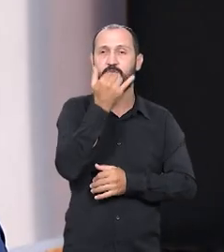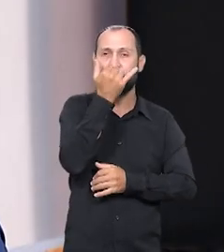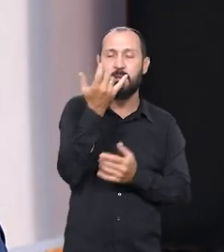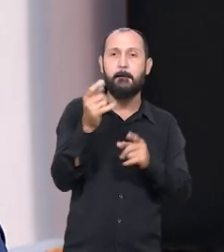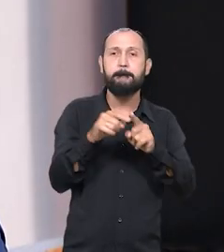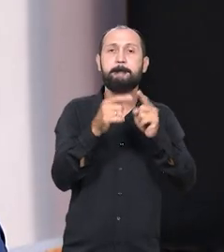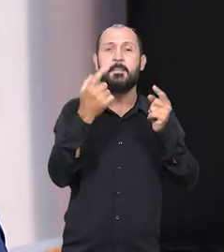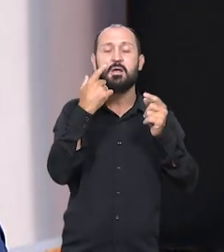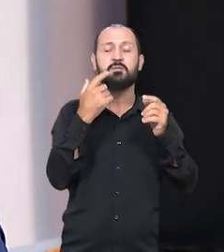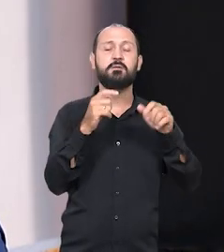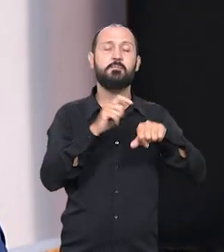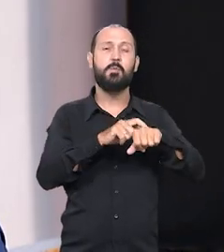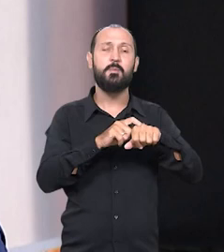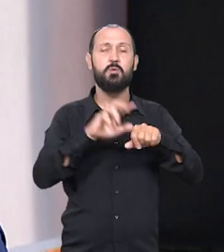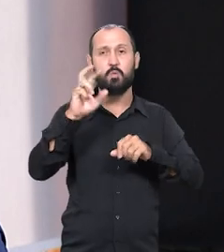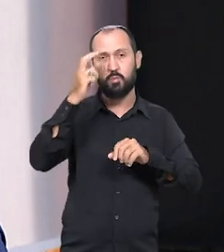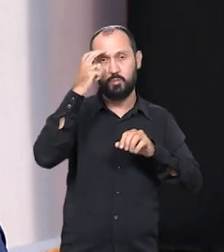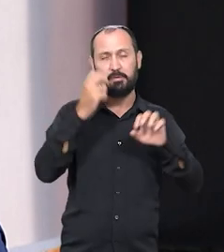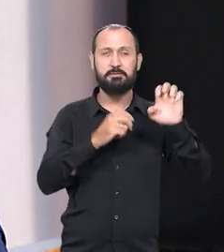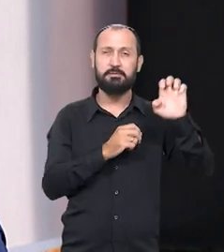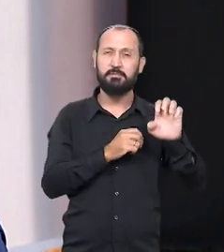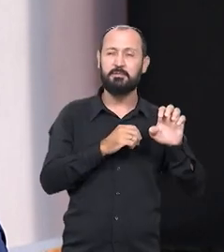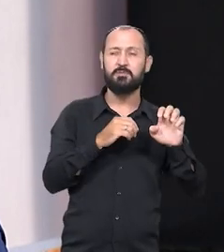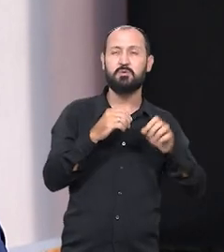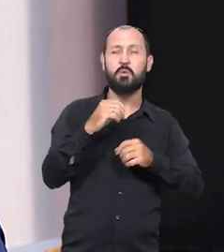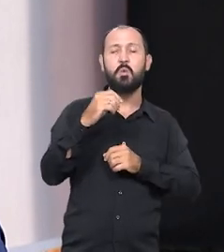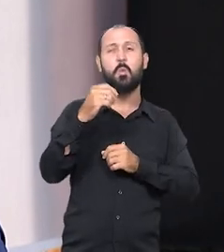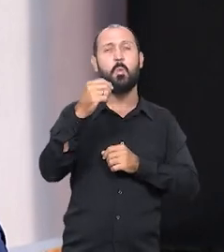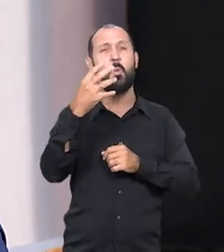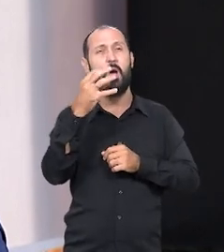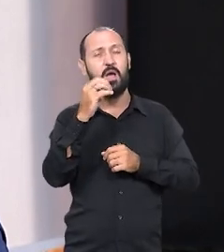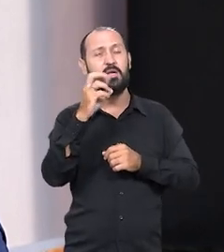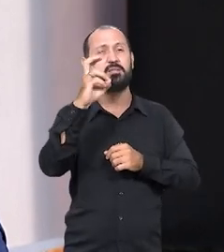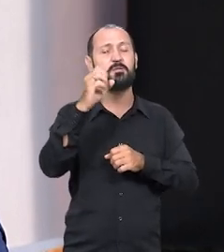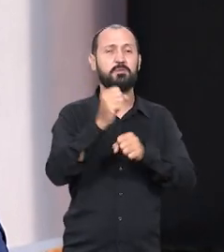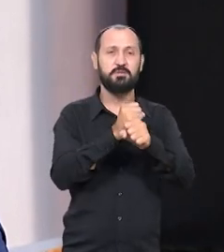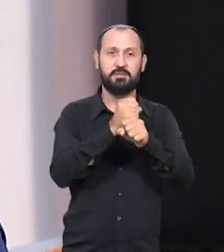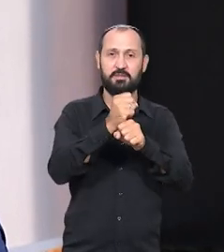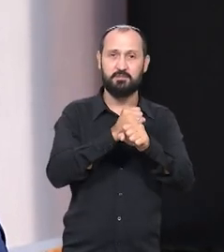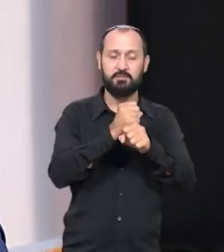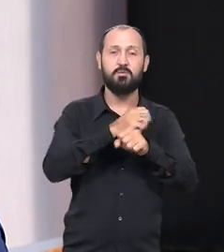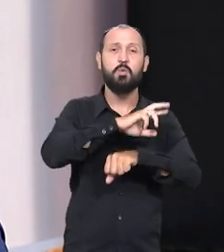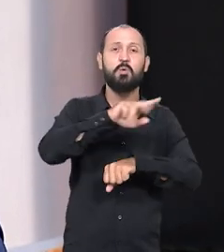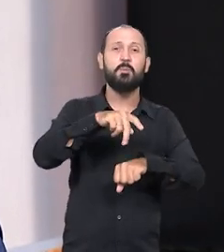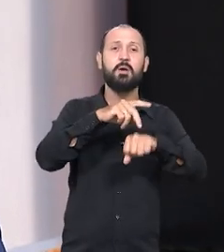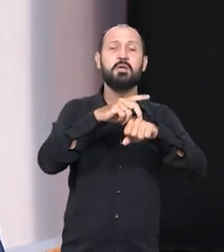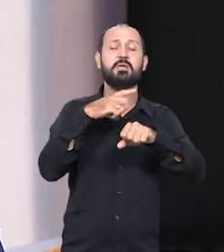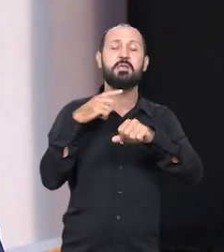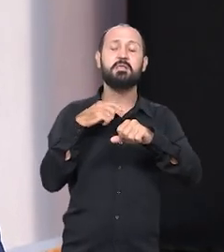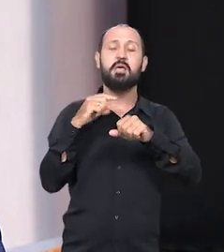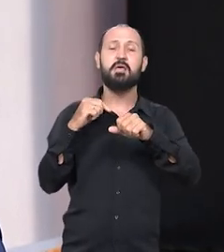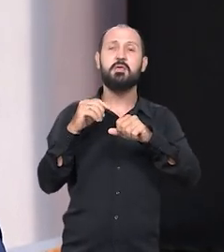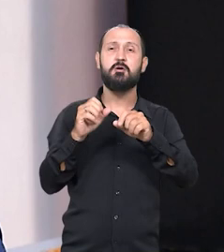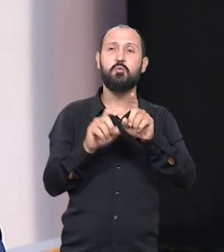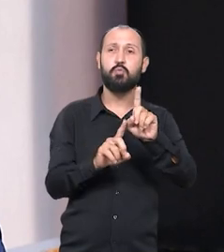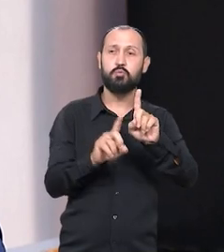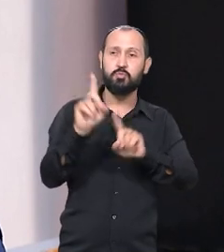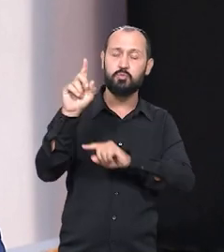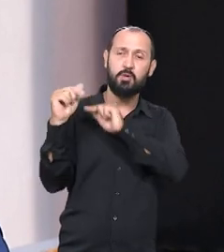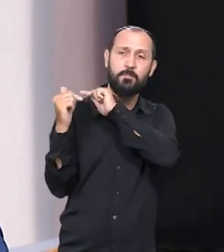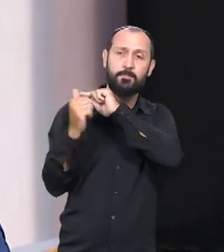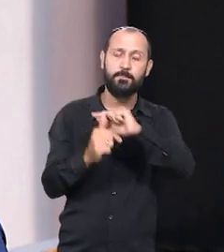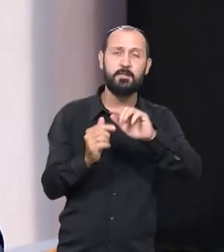esquerda dominou todo o ambiente cultural do Brasil nos últimos 40, 50 anos. Então, um país que tem maioria conservadora,